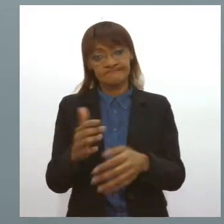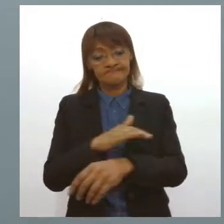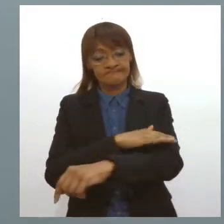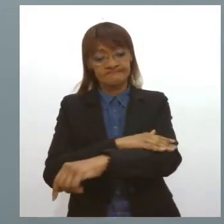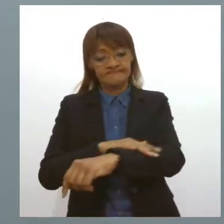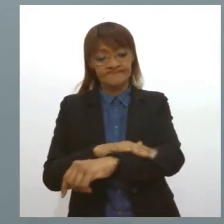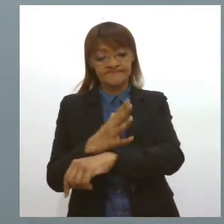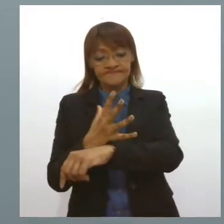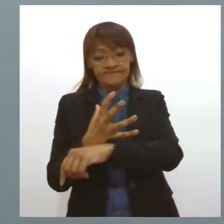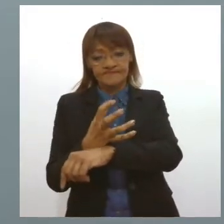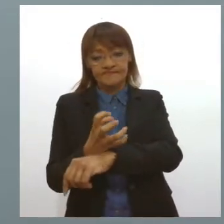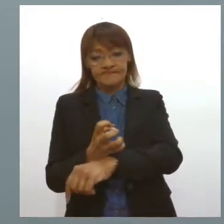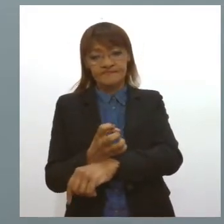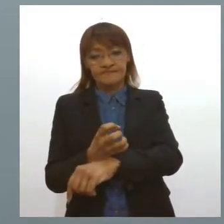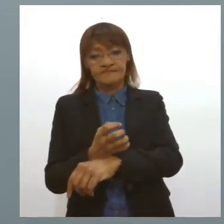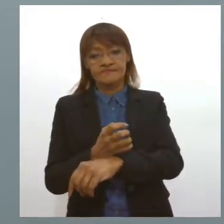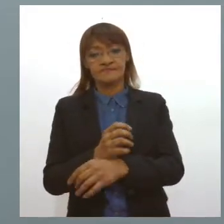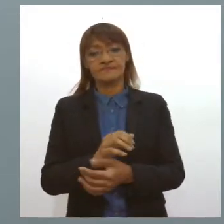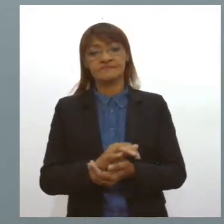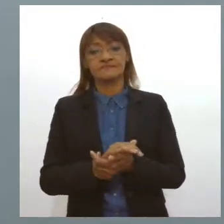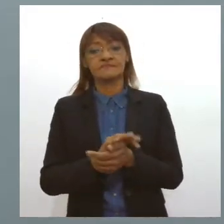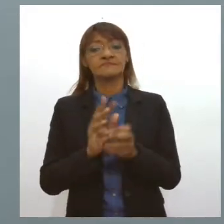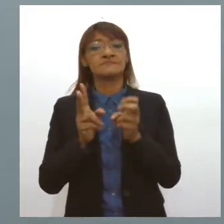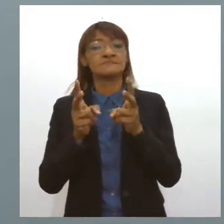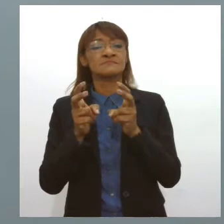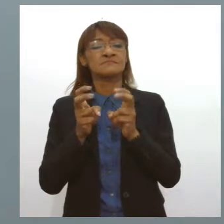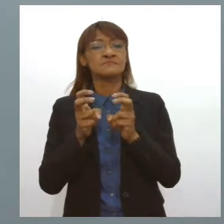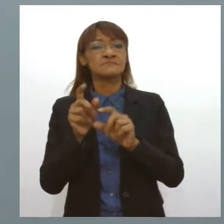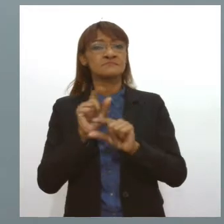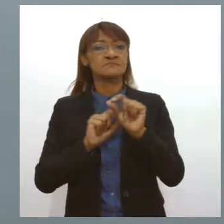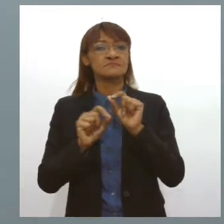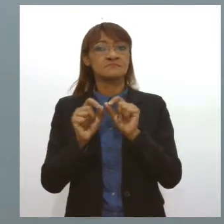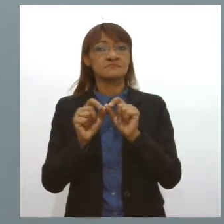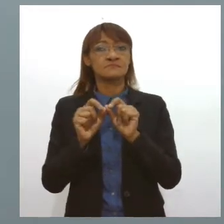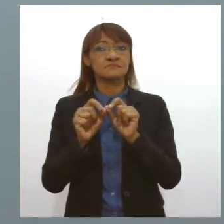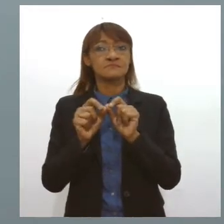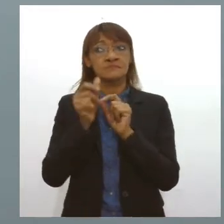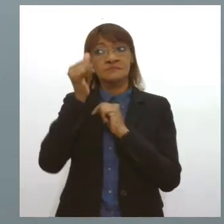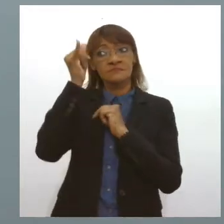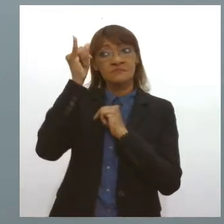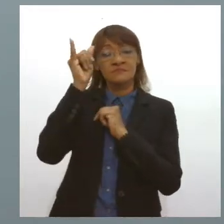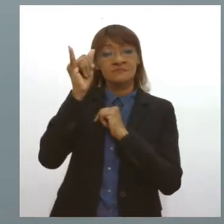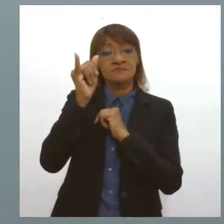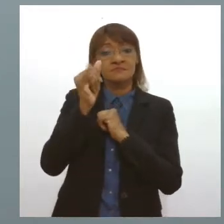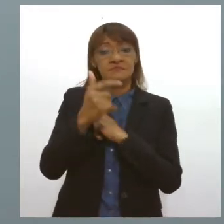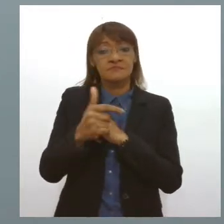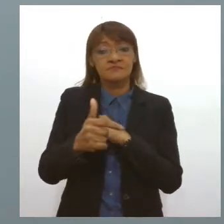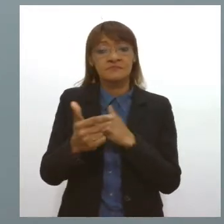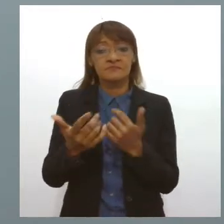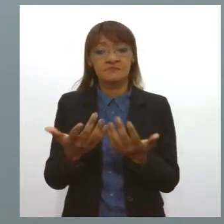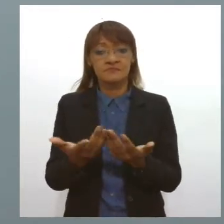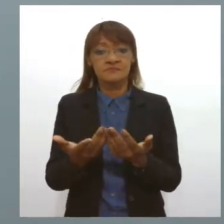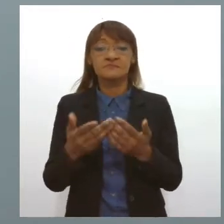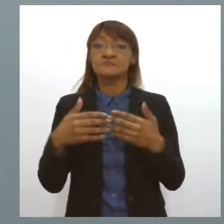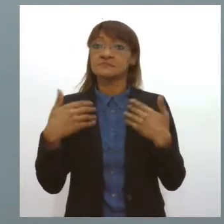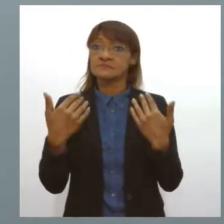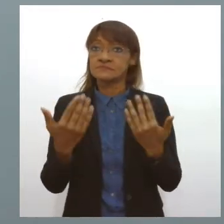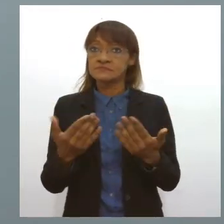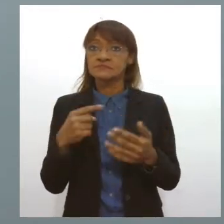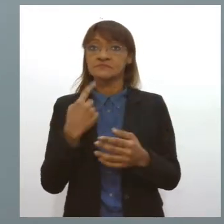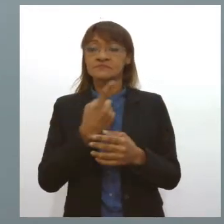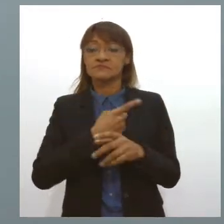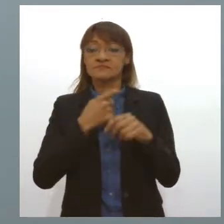Então, assim, a gente vê que as queimaduras são totalmente inevitáveis. Então, a gente precisa trabalhar muito nisso, na